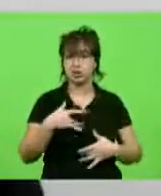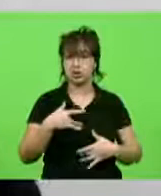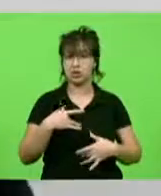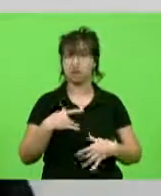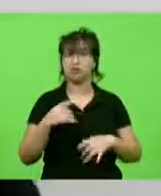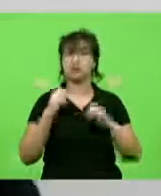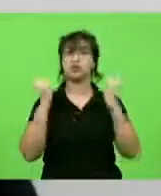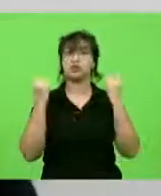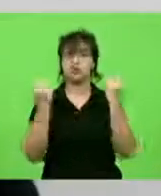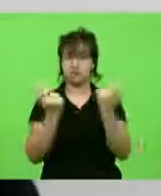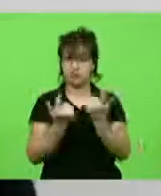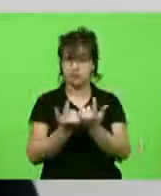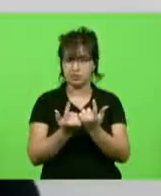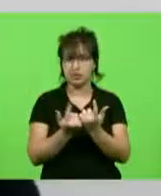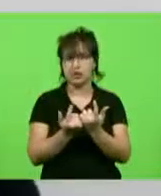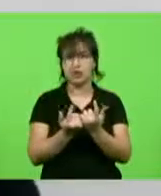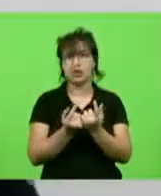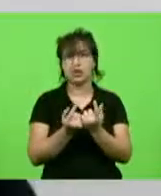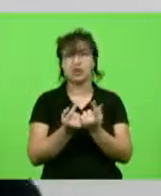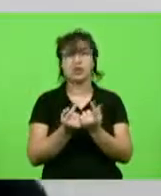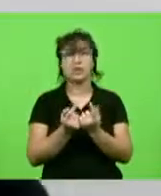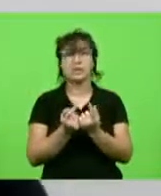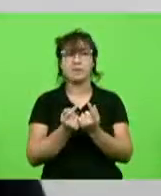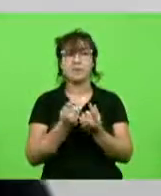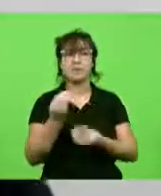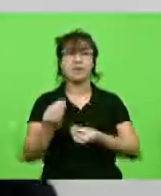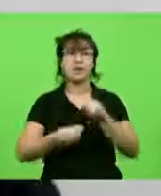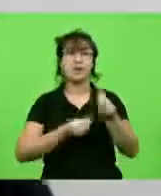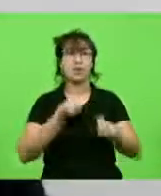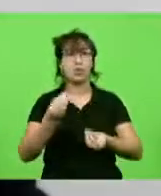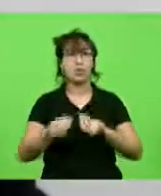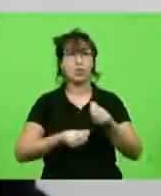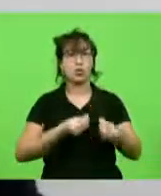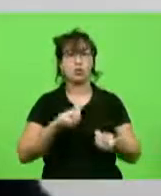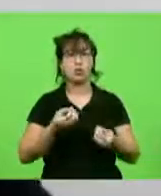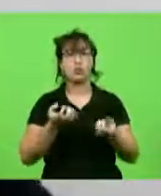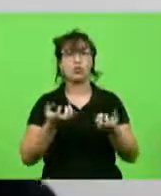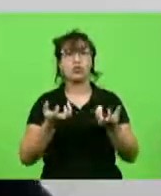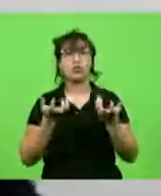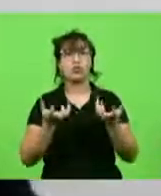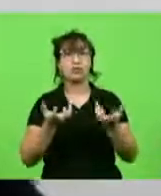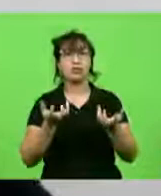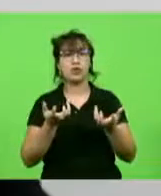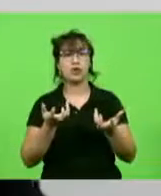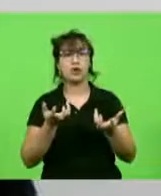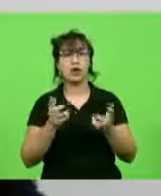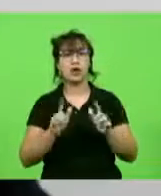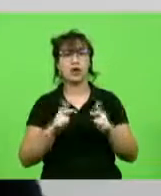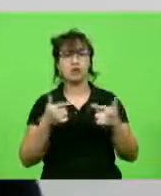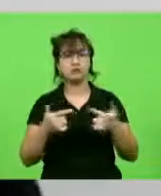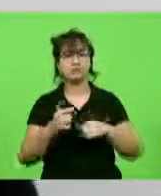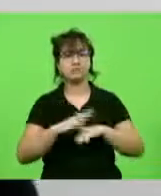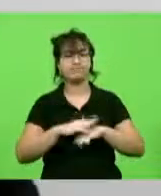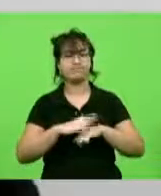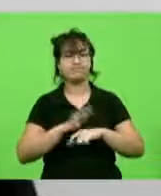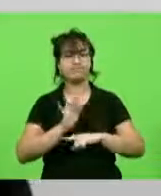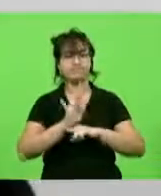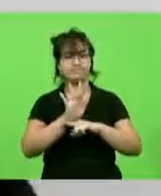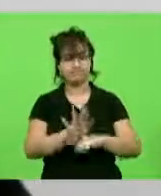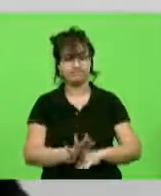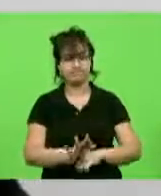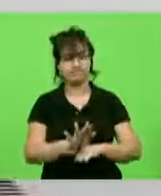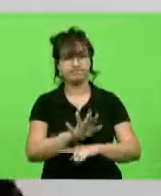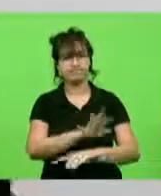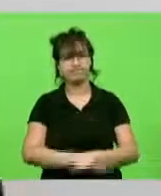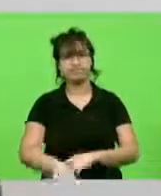Legislativa como um todo sempre tem dito, nós temos procurado sempre fazer as ações necessárias para dar suporte